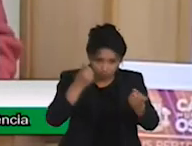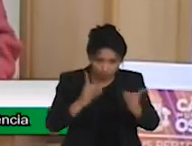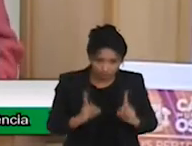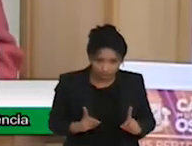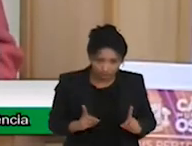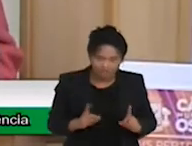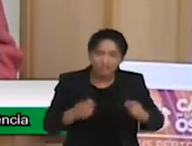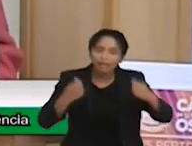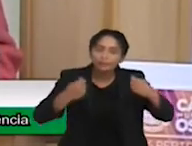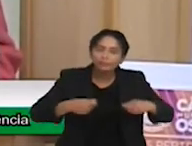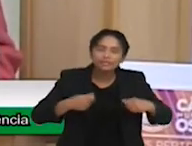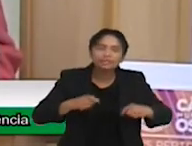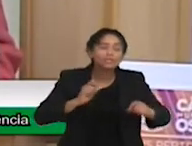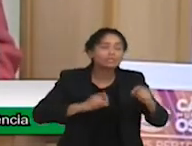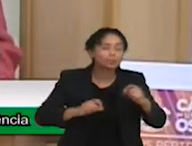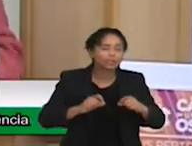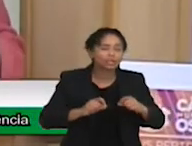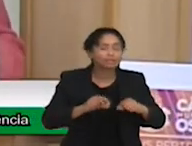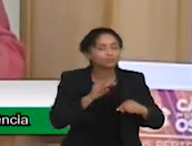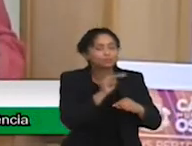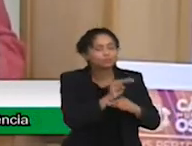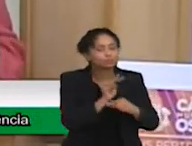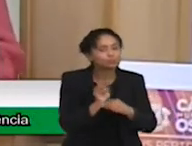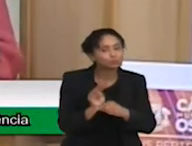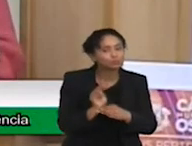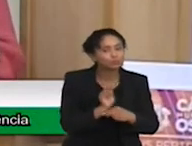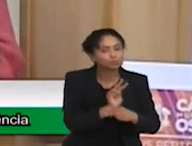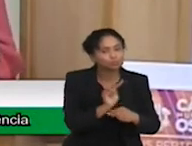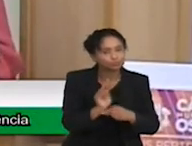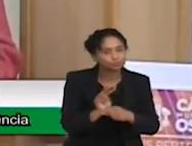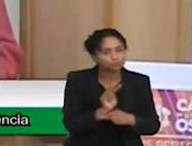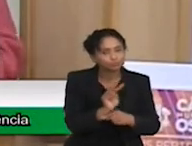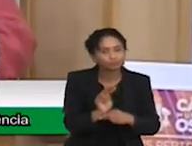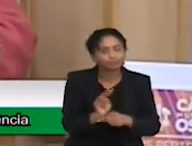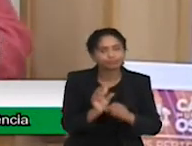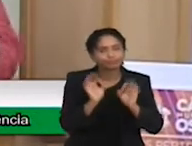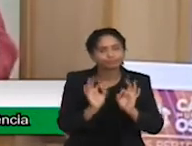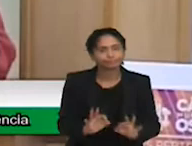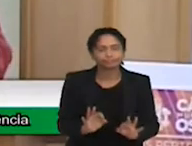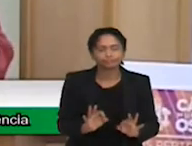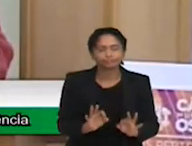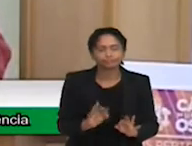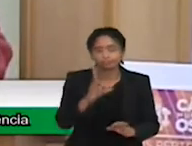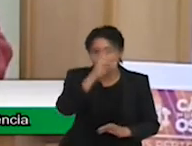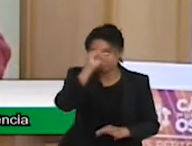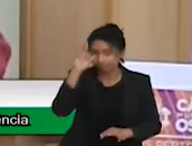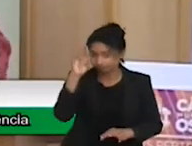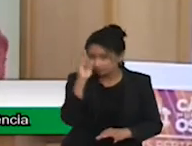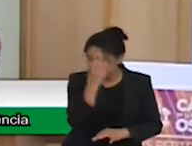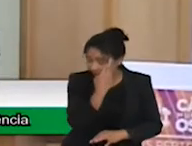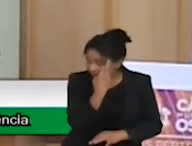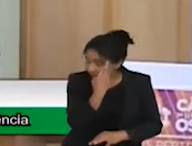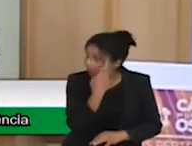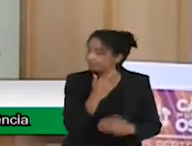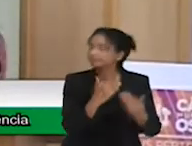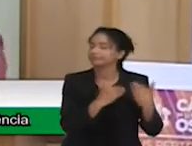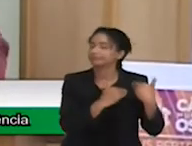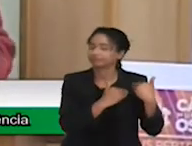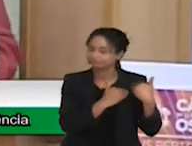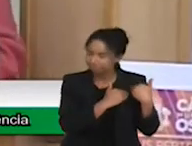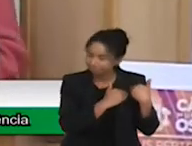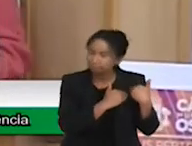fazer mudanças na nossa cidade. O prefeito Rogério é muito comprometido com essa questão. Eu já fui com ele